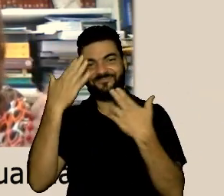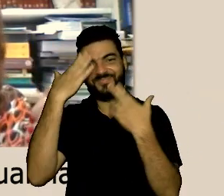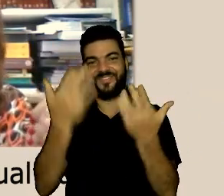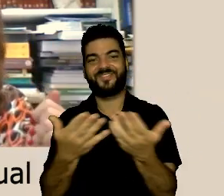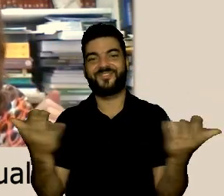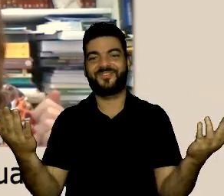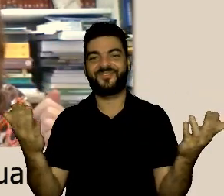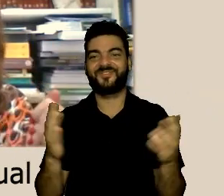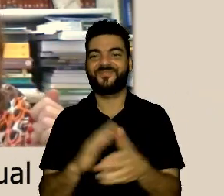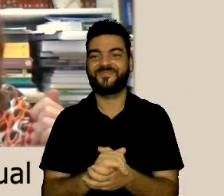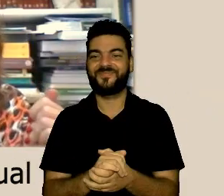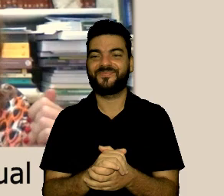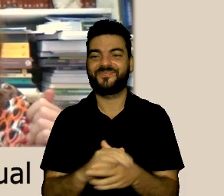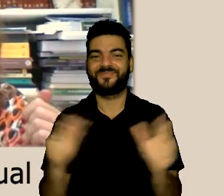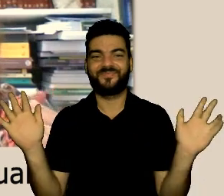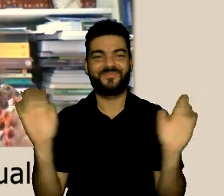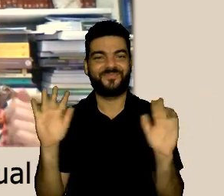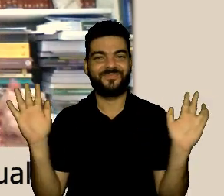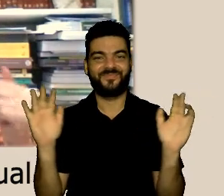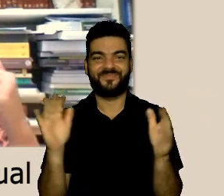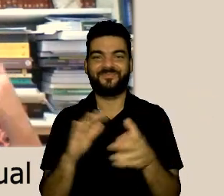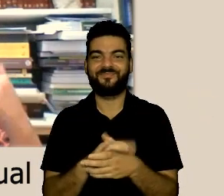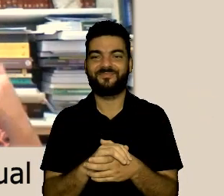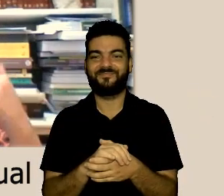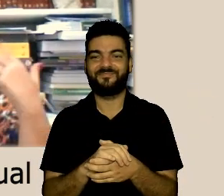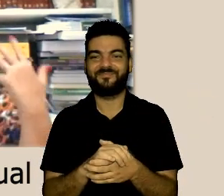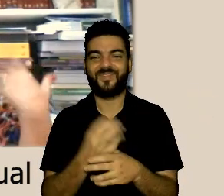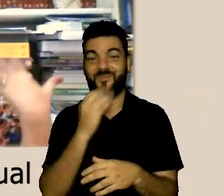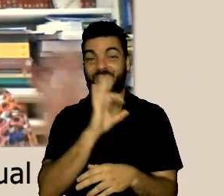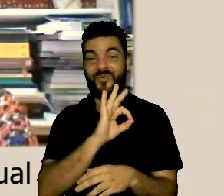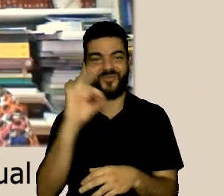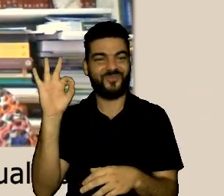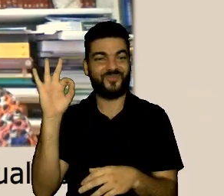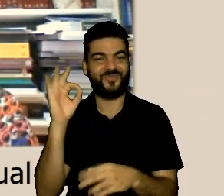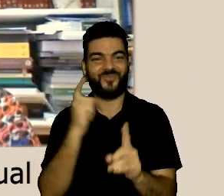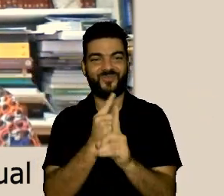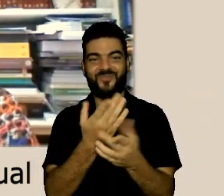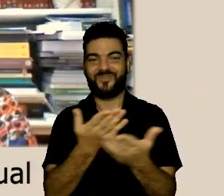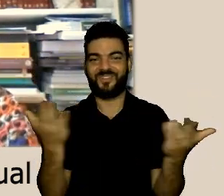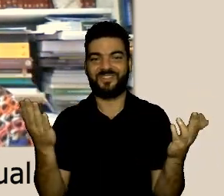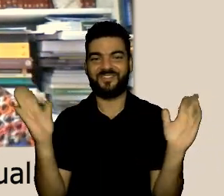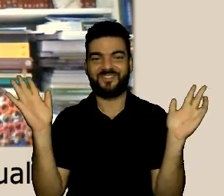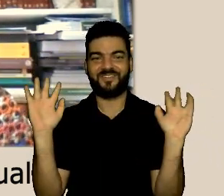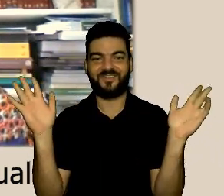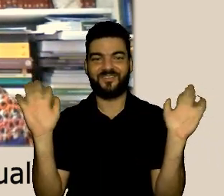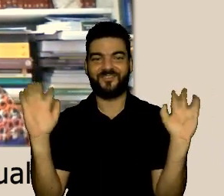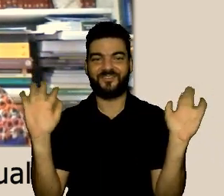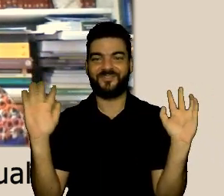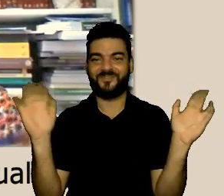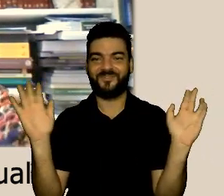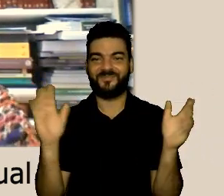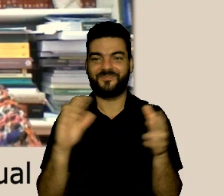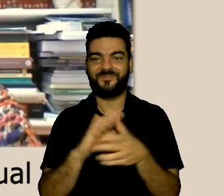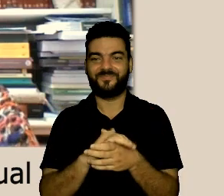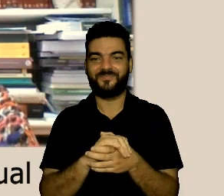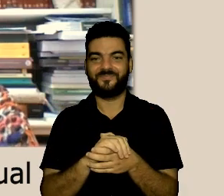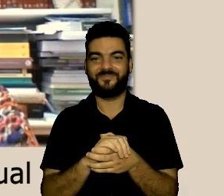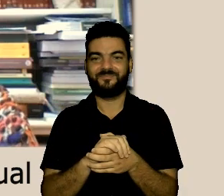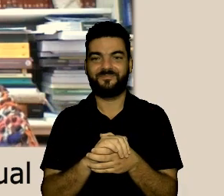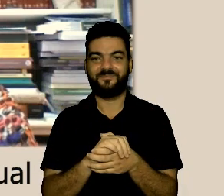todos a BO está à disposição doutora e por favor obrigada foi